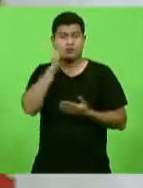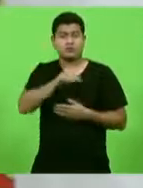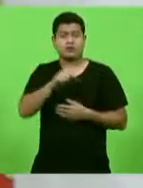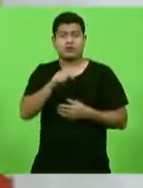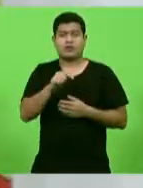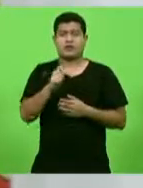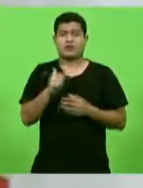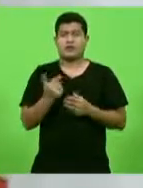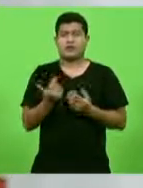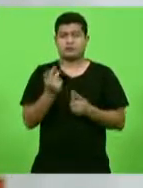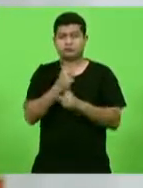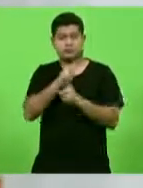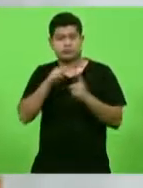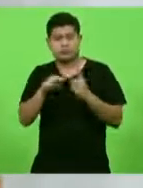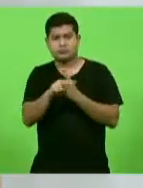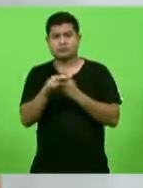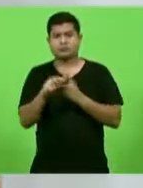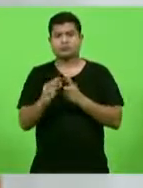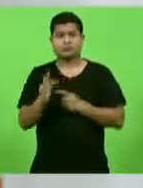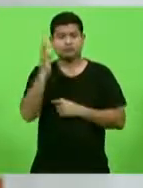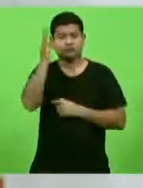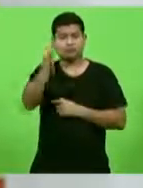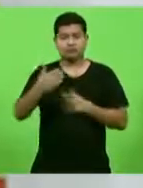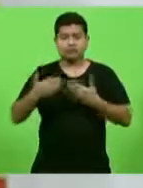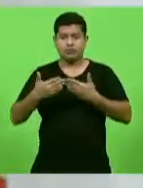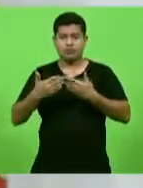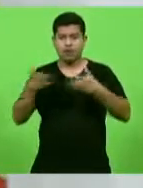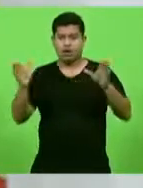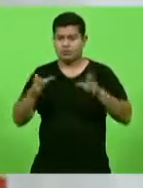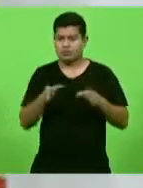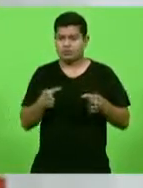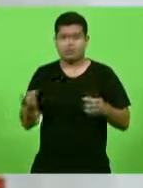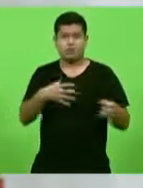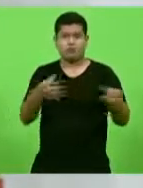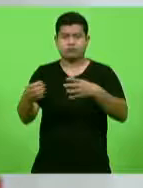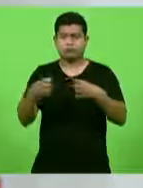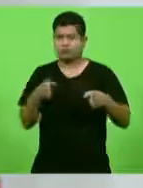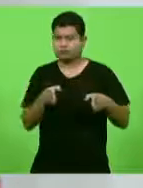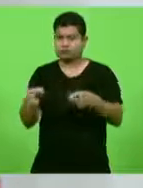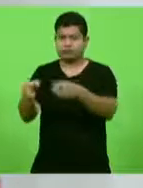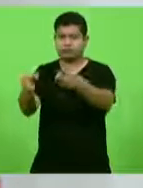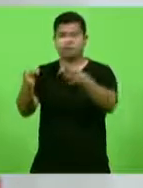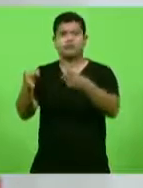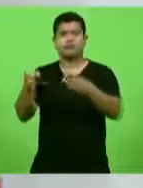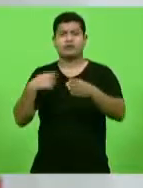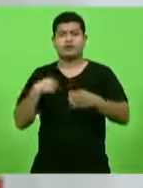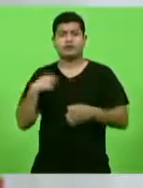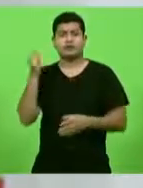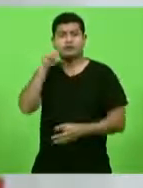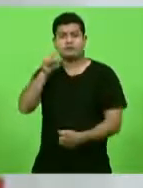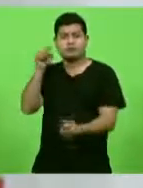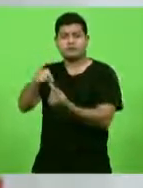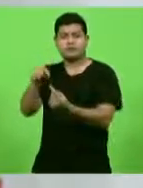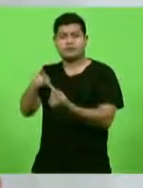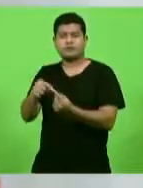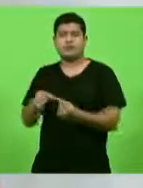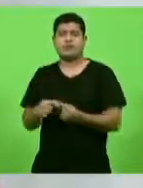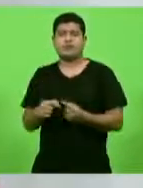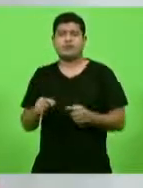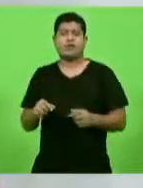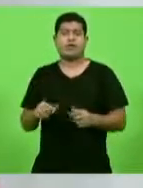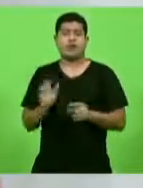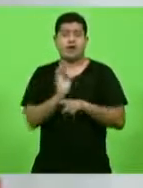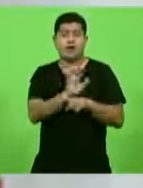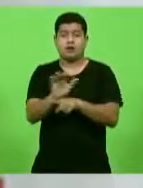de futuro para que possam sonhar e atingir objetivos, melhorar a sociedade e fazer com que